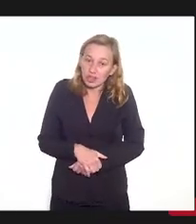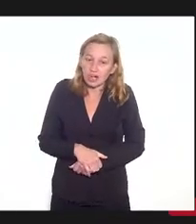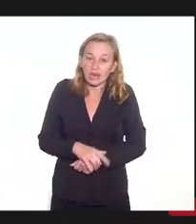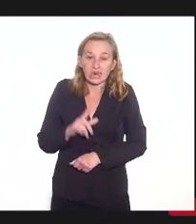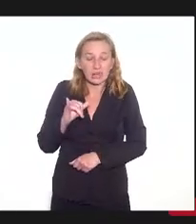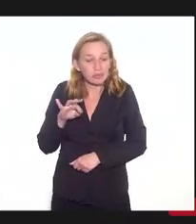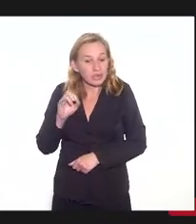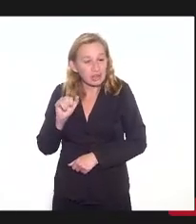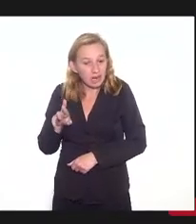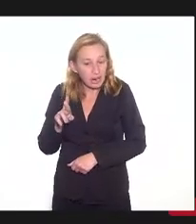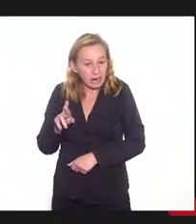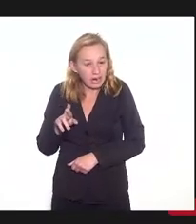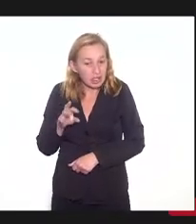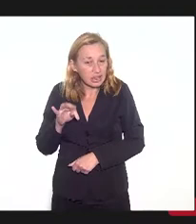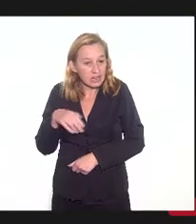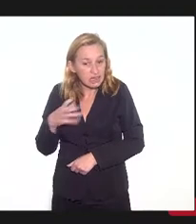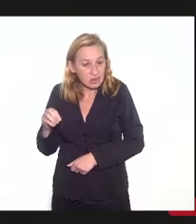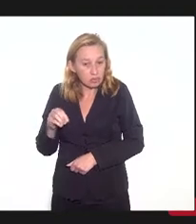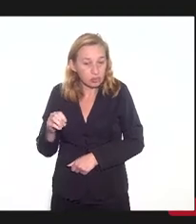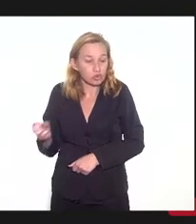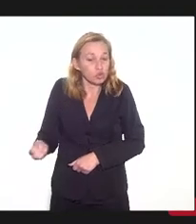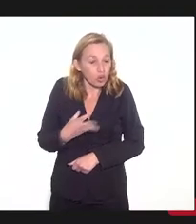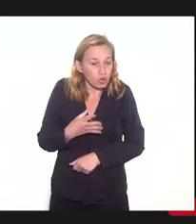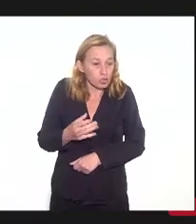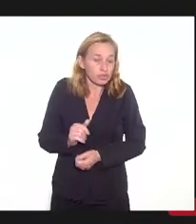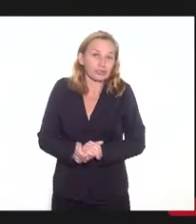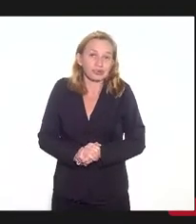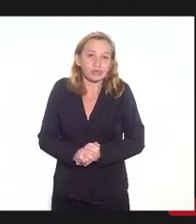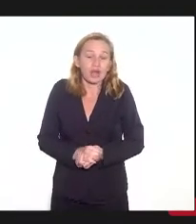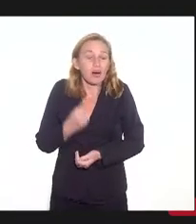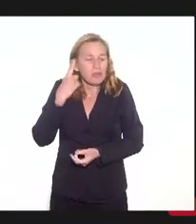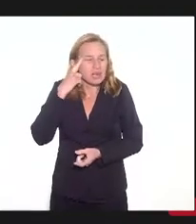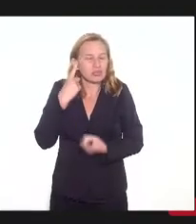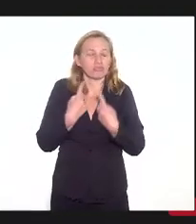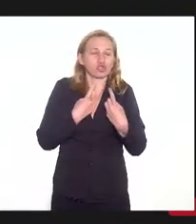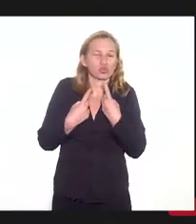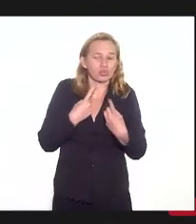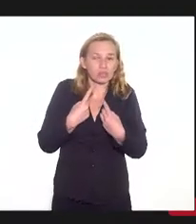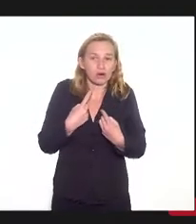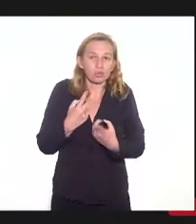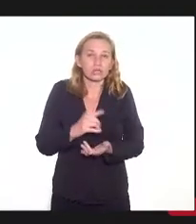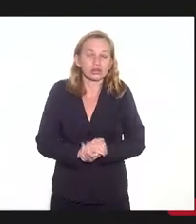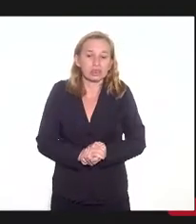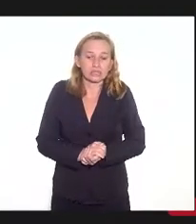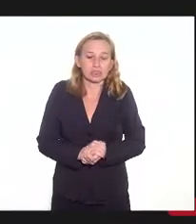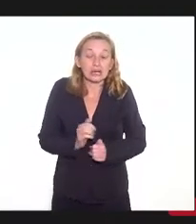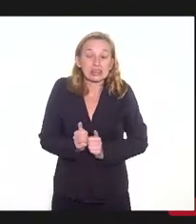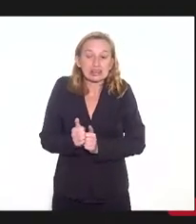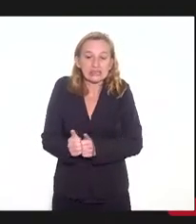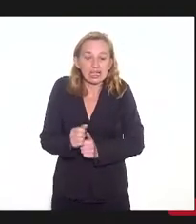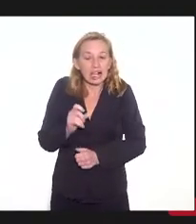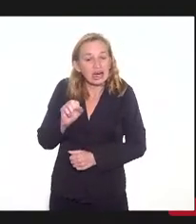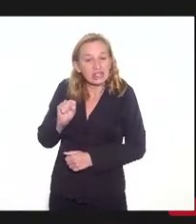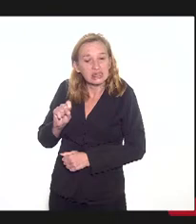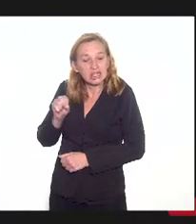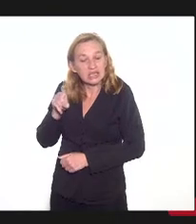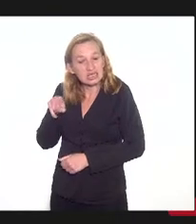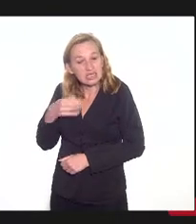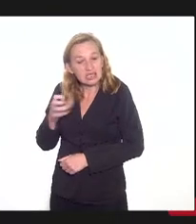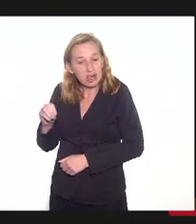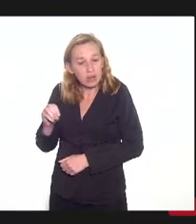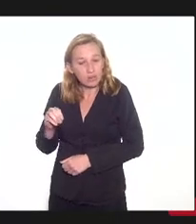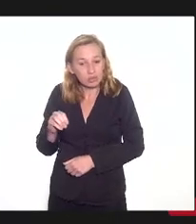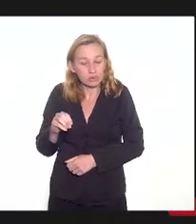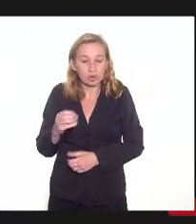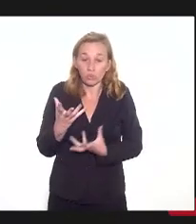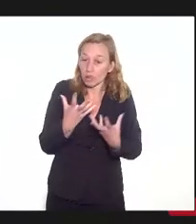até a adesão ao novo regime. E aí tem-se uma discussão se a adesão se dá nesse momento do